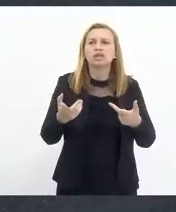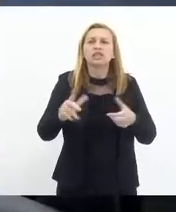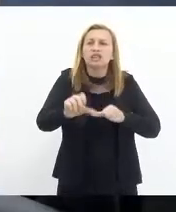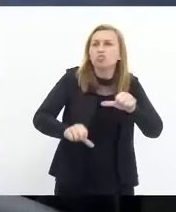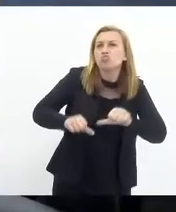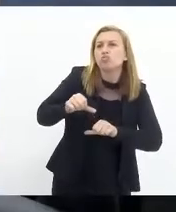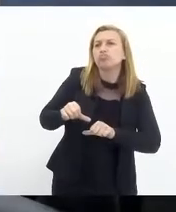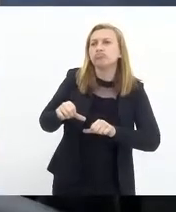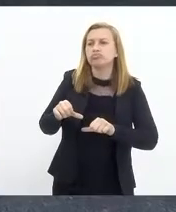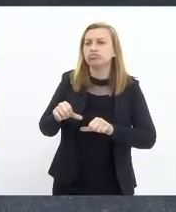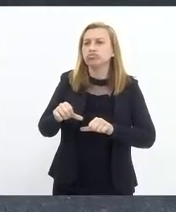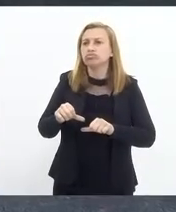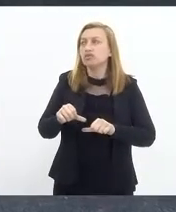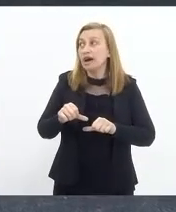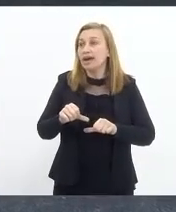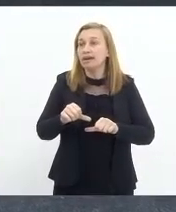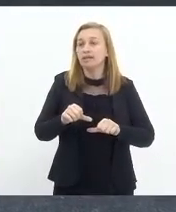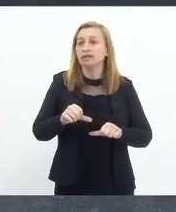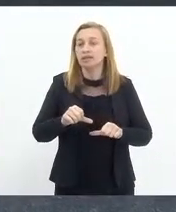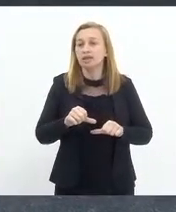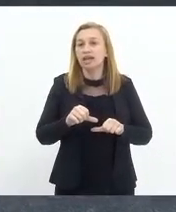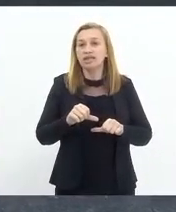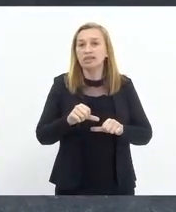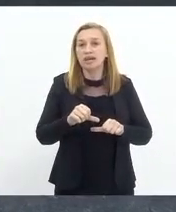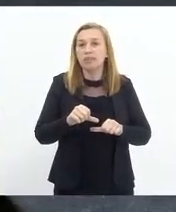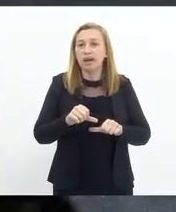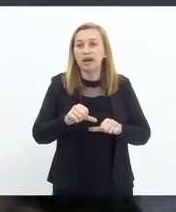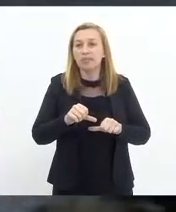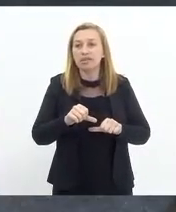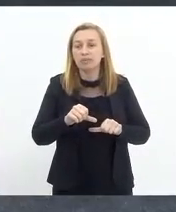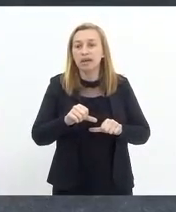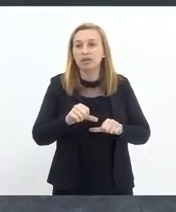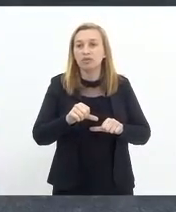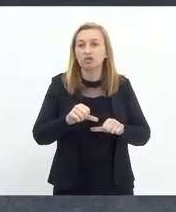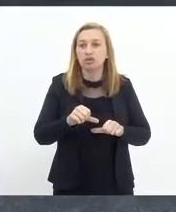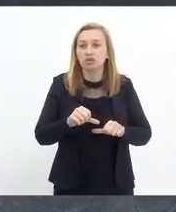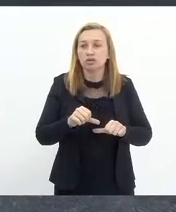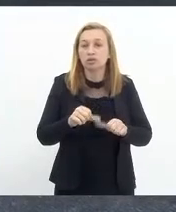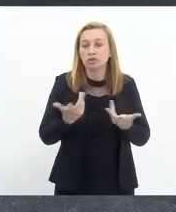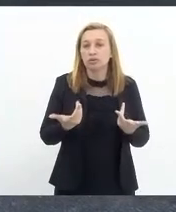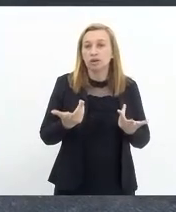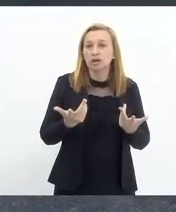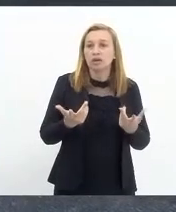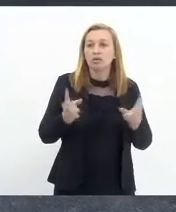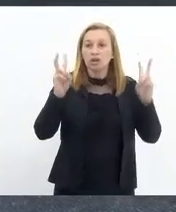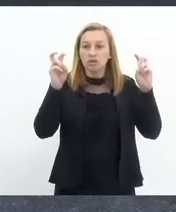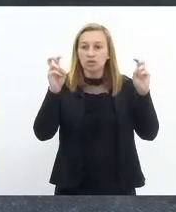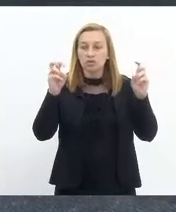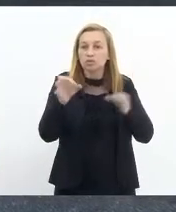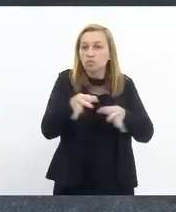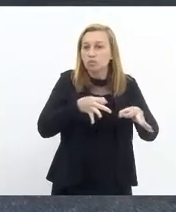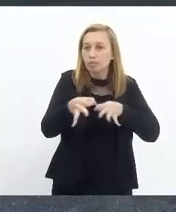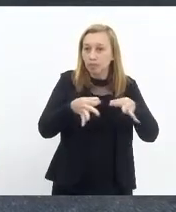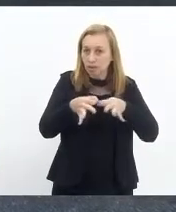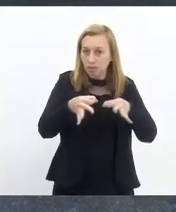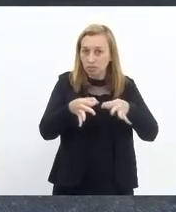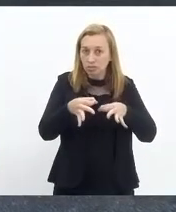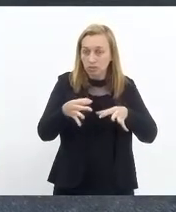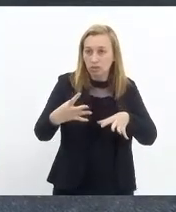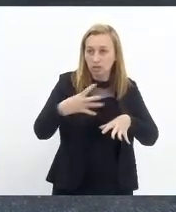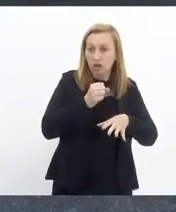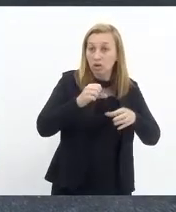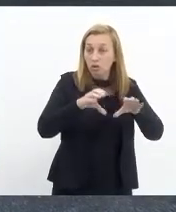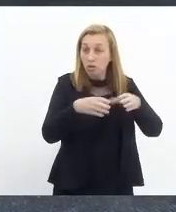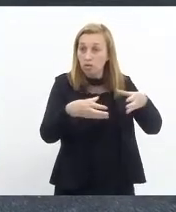mudanças que serão necessárias para adequação do plano de regime à comissão de Constituição e